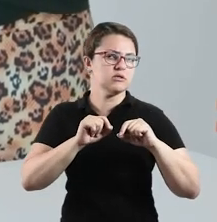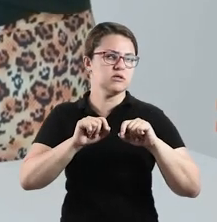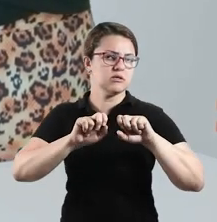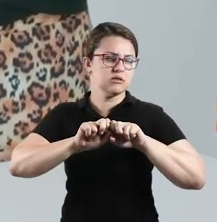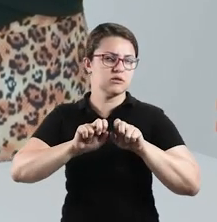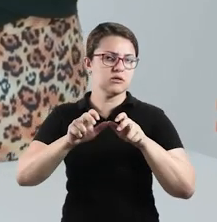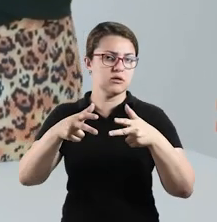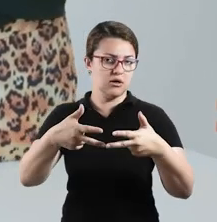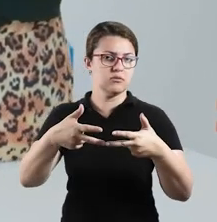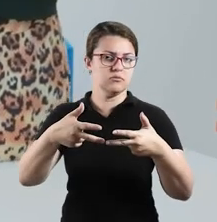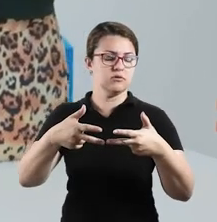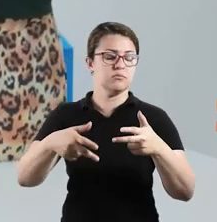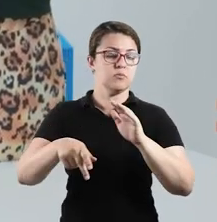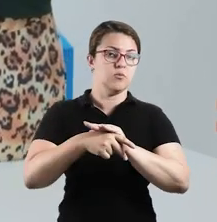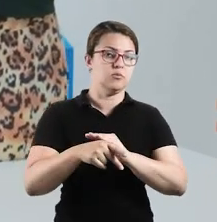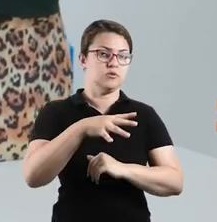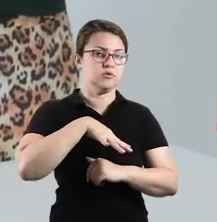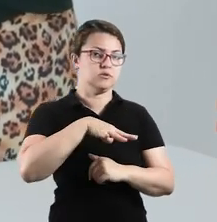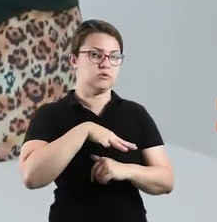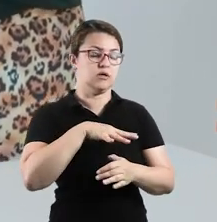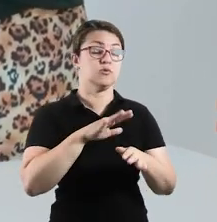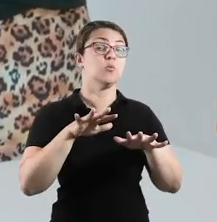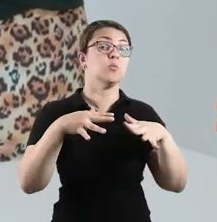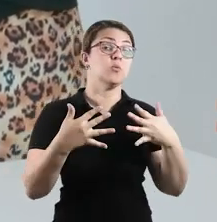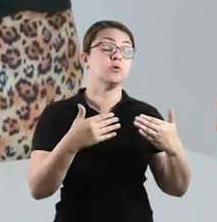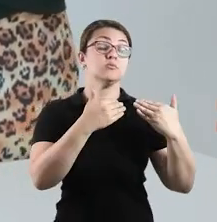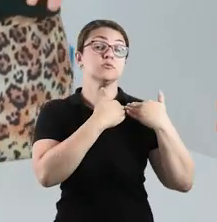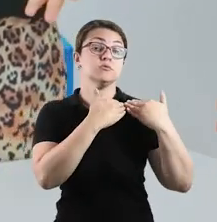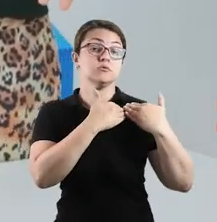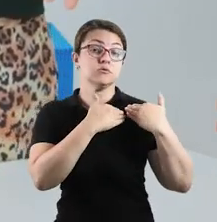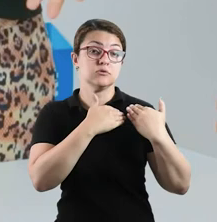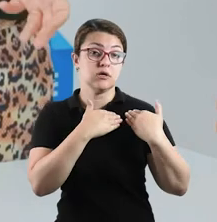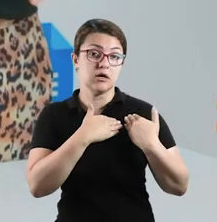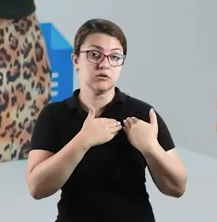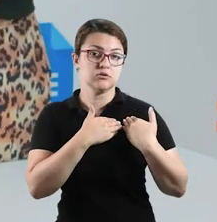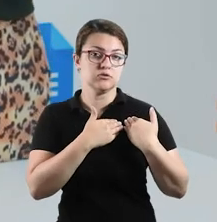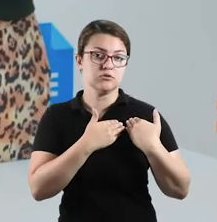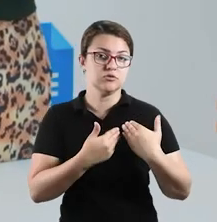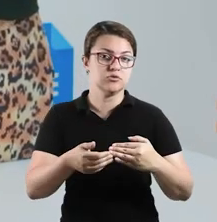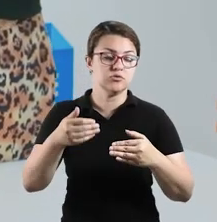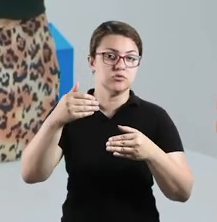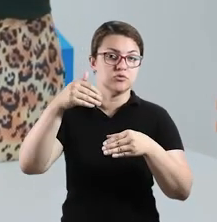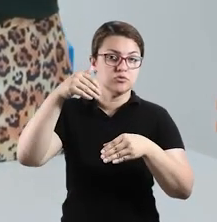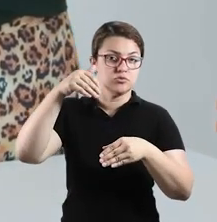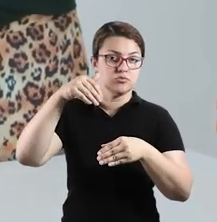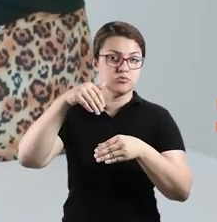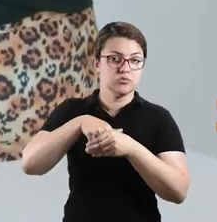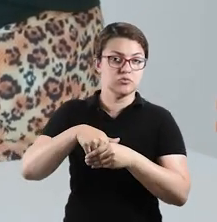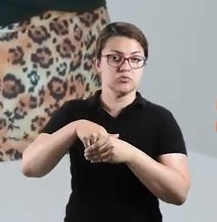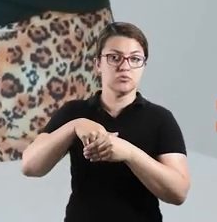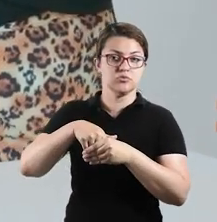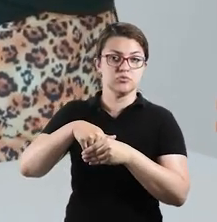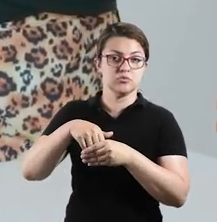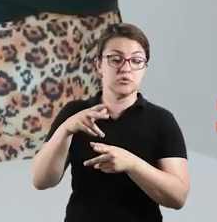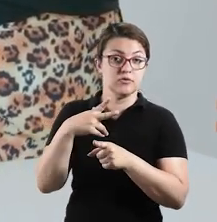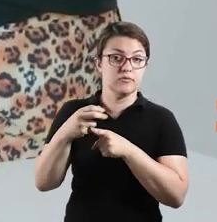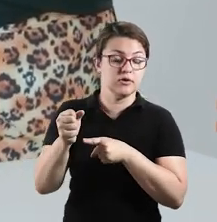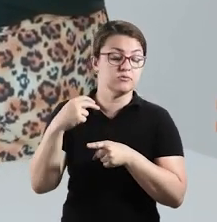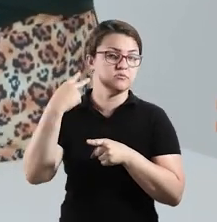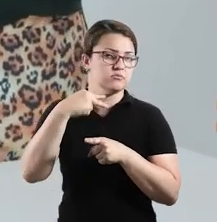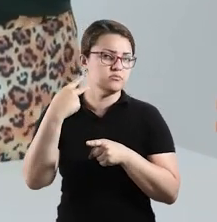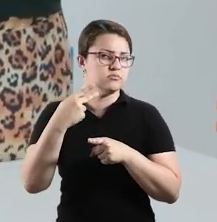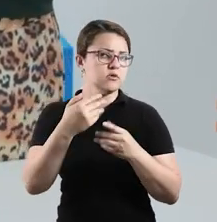Faça uma pesquisa e anote tudo em seu caderno. Quais as funções que um vereador eleito tem que cumprir lá na Câmara Municipal?